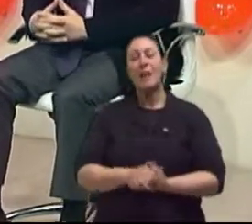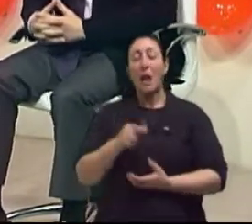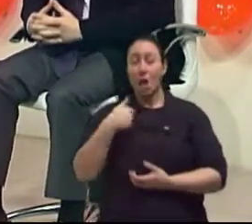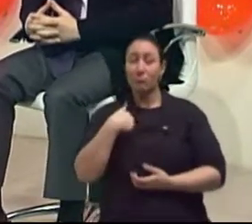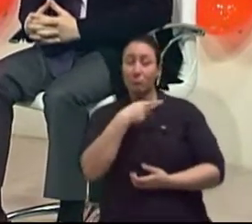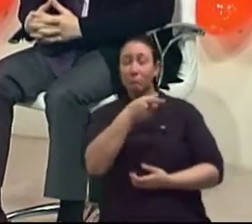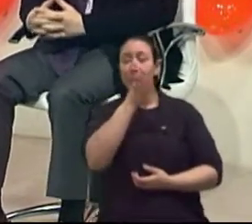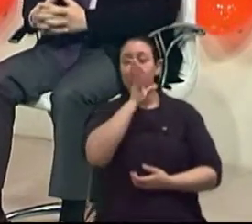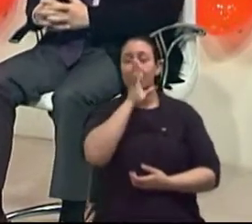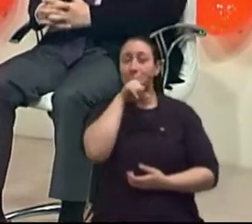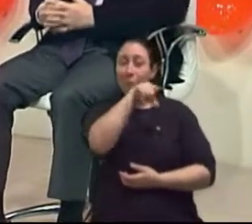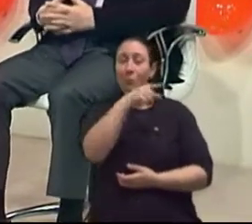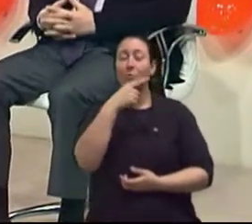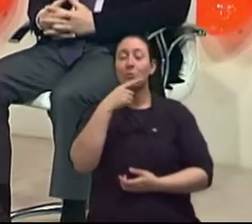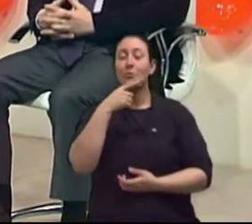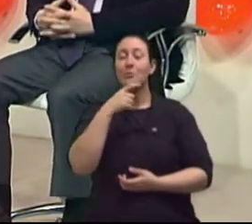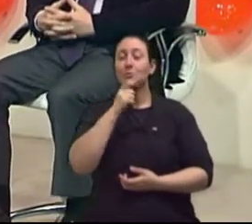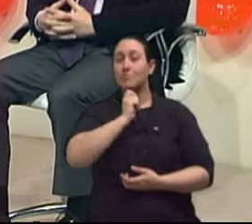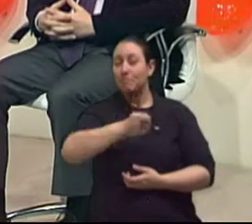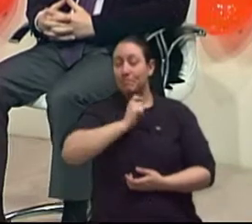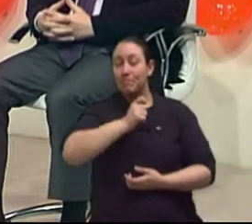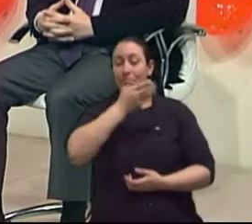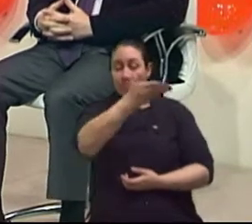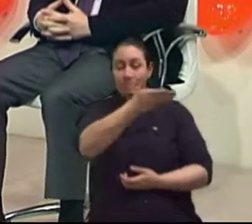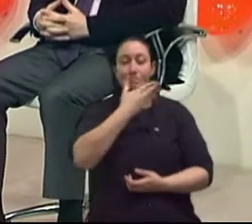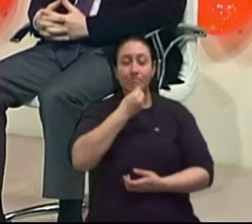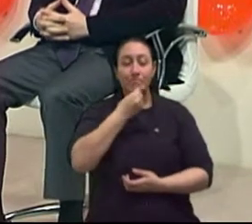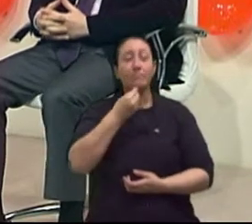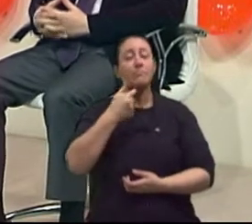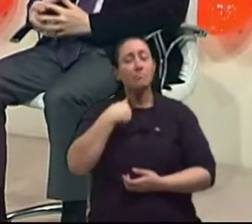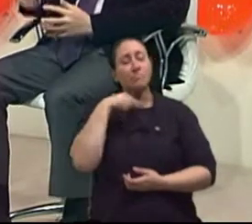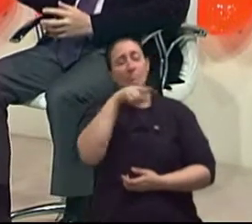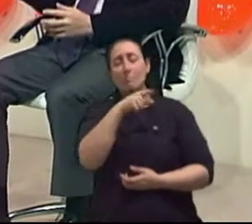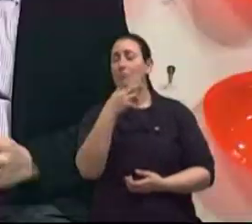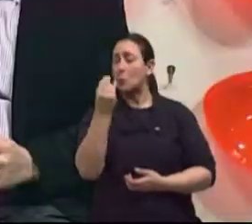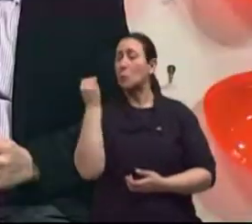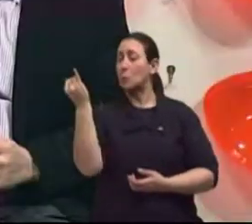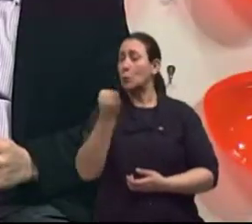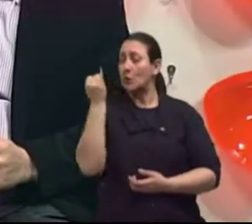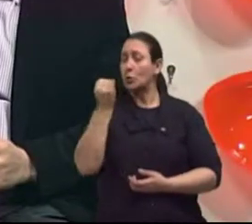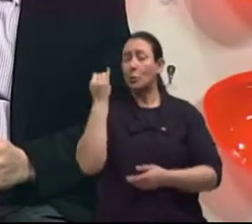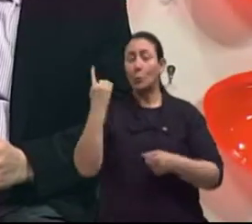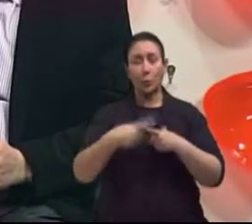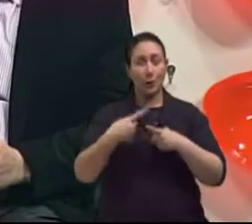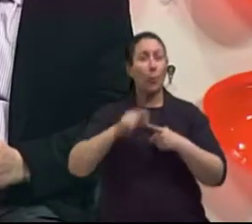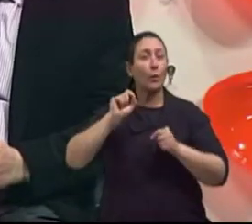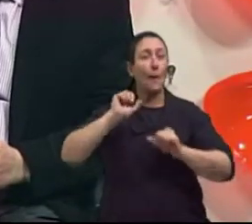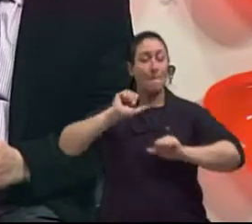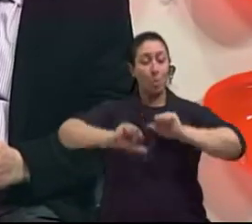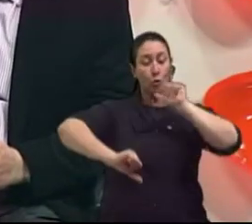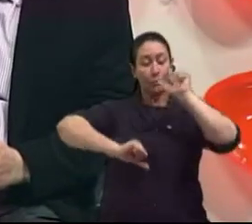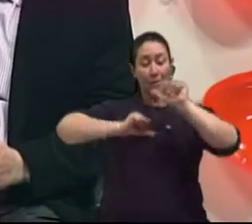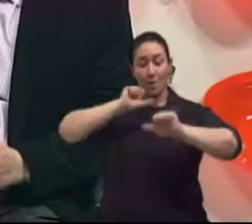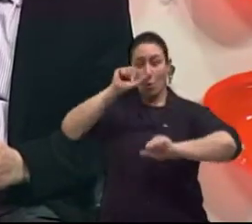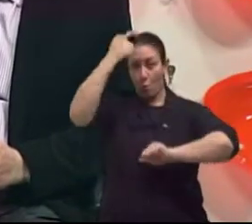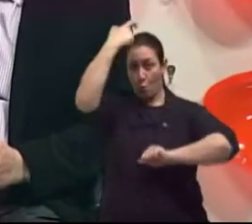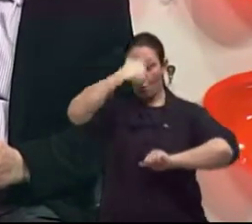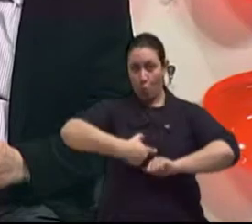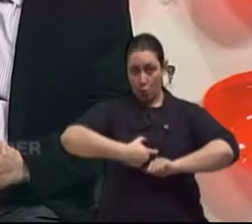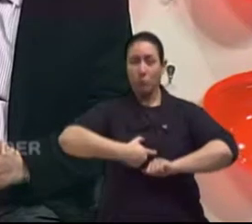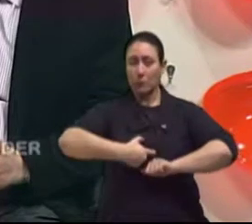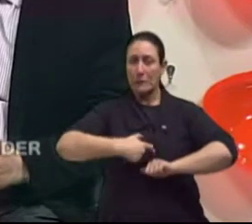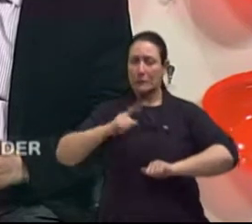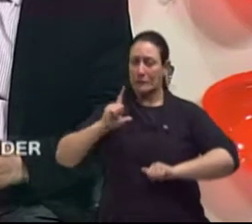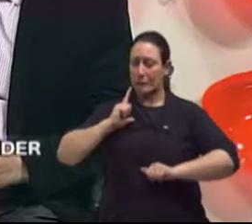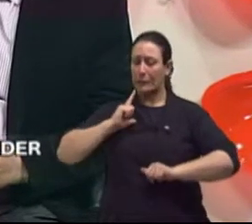no que estava sendo dito agora e isso é muito importante, porque as modificações do corpo, elas vão acontecendo ao